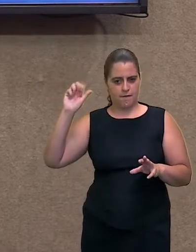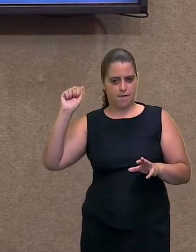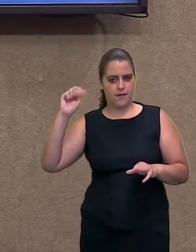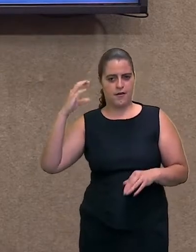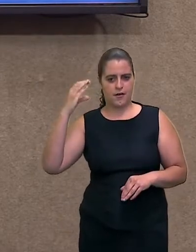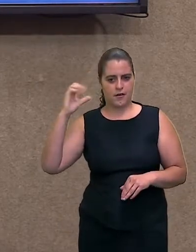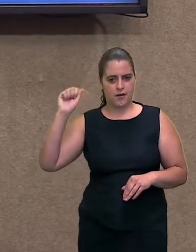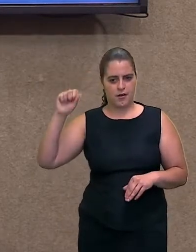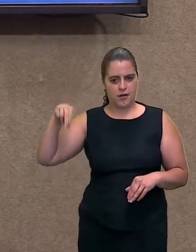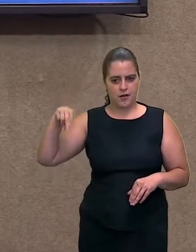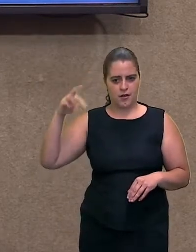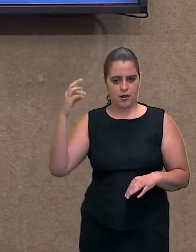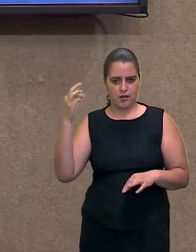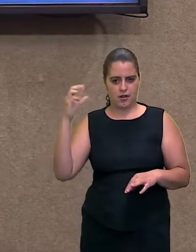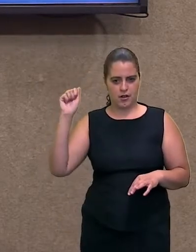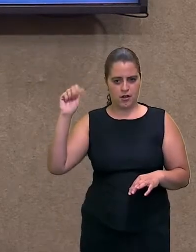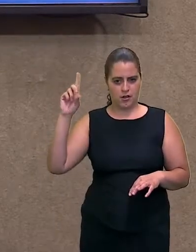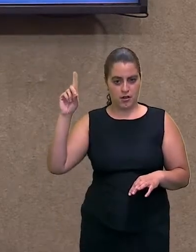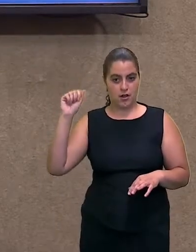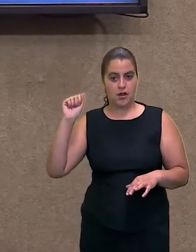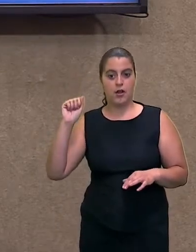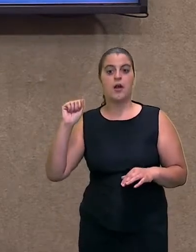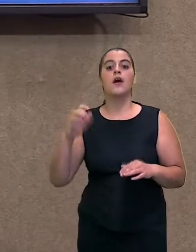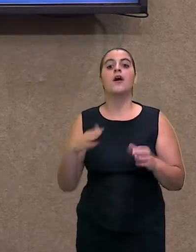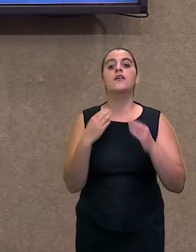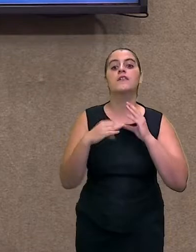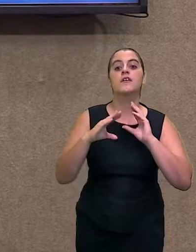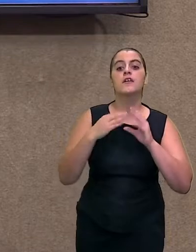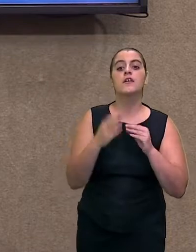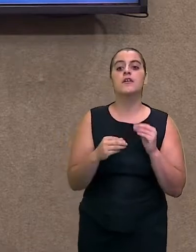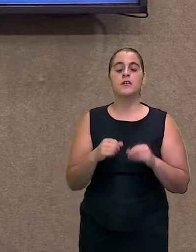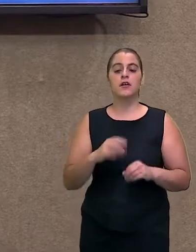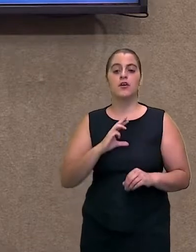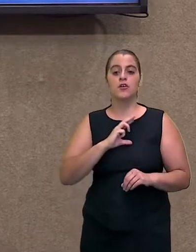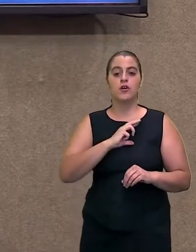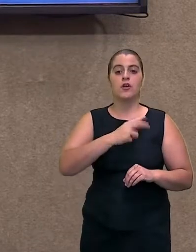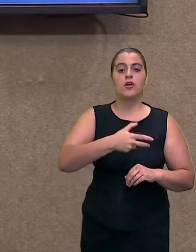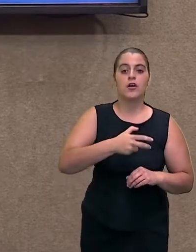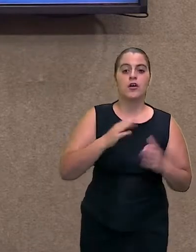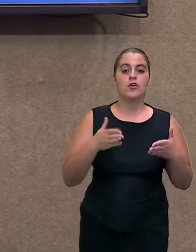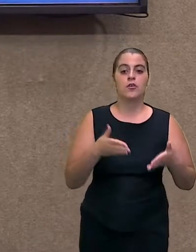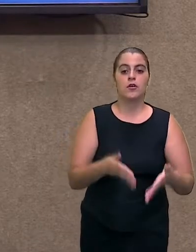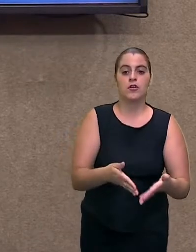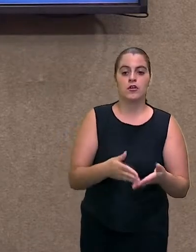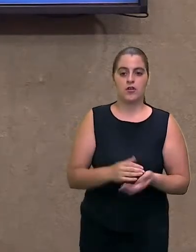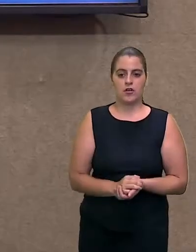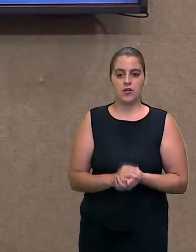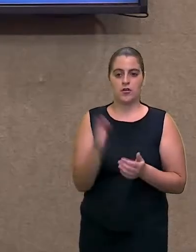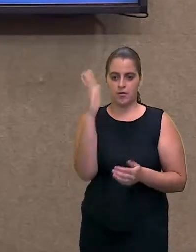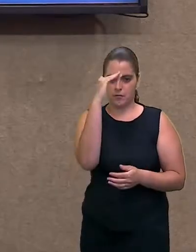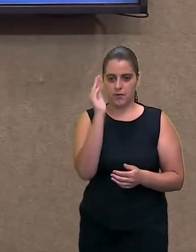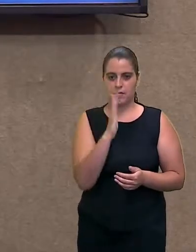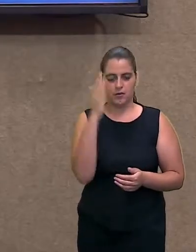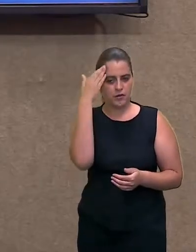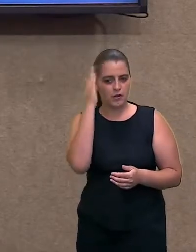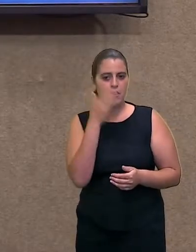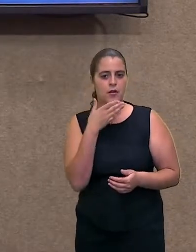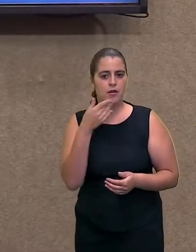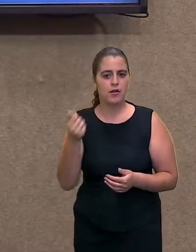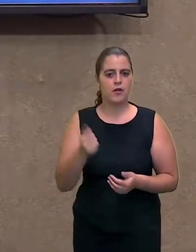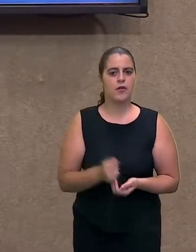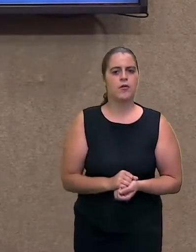direitinho a chegada dos portugueses. Por que Pindorama? Pindorama era o nome